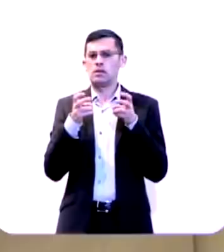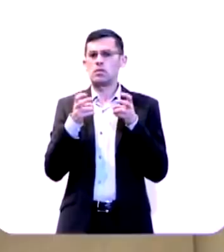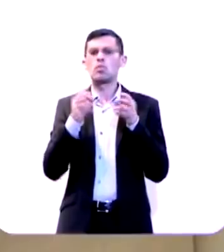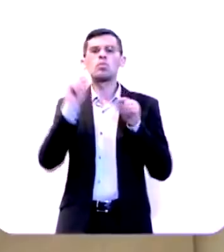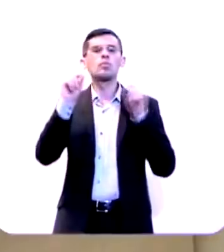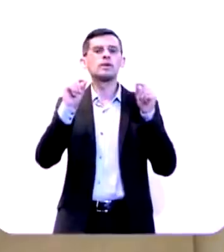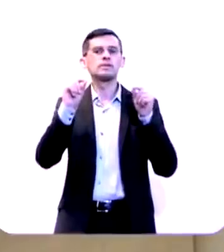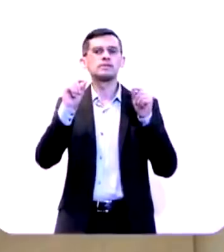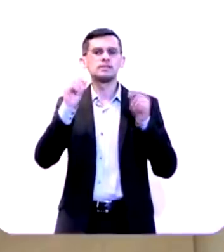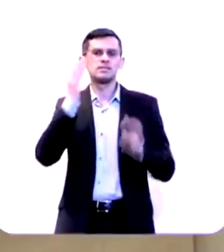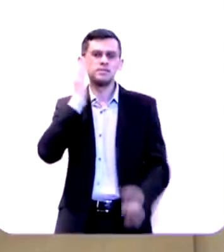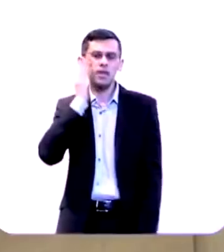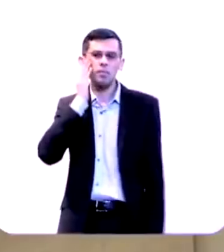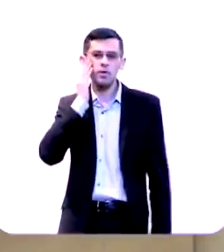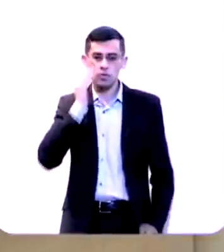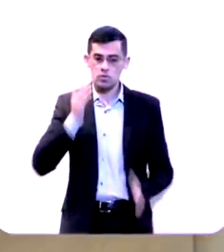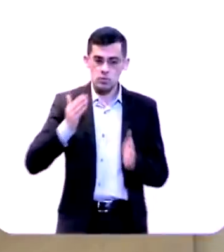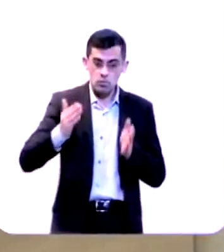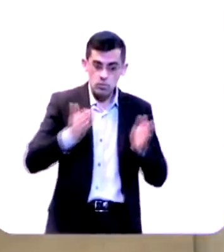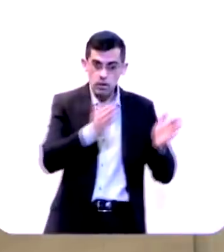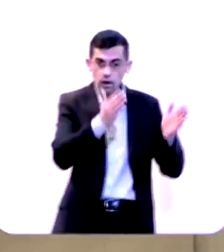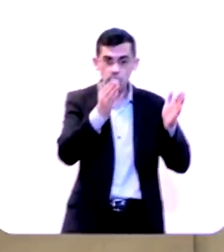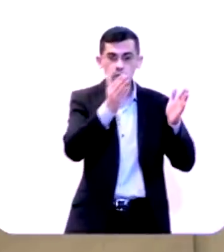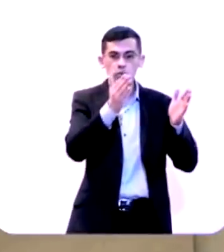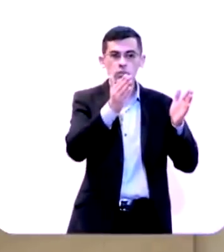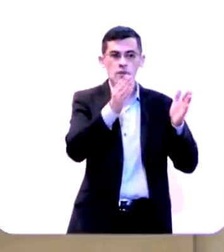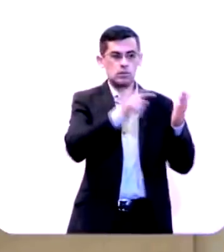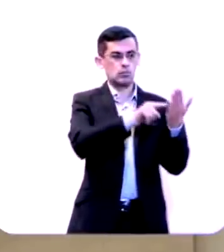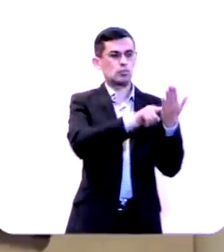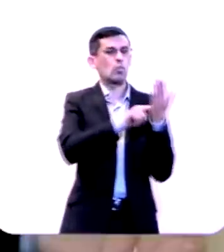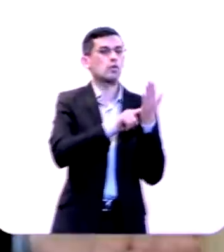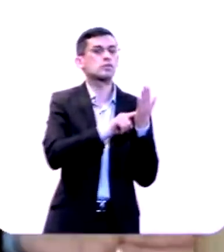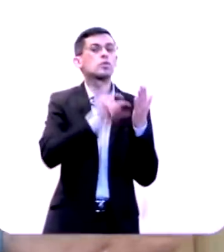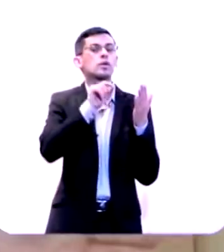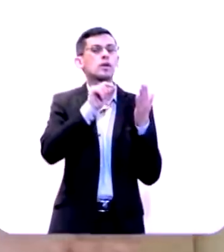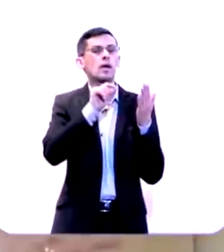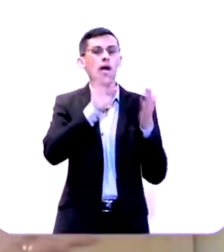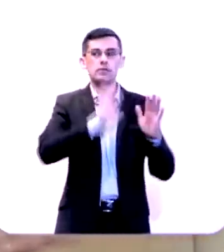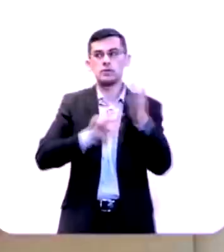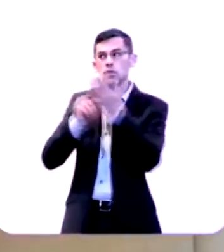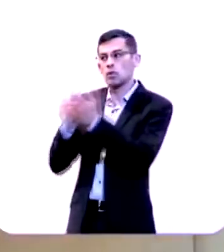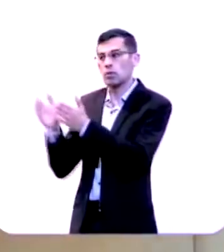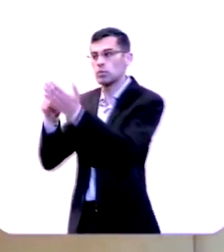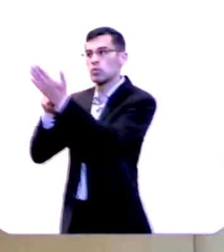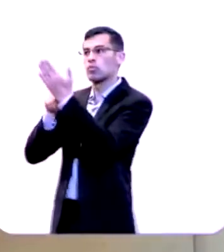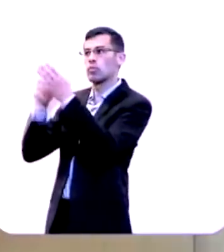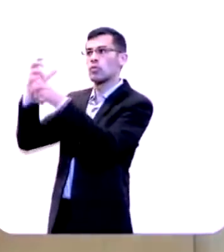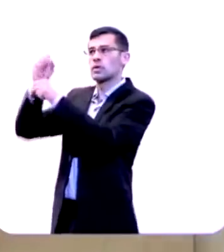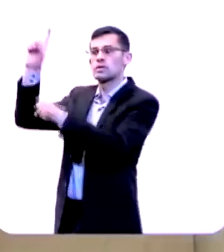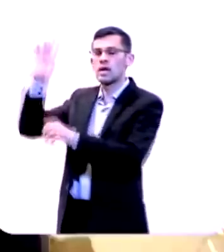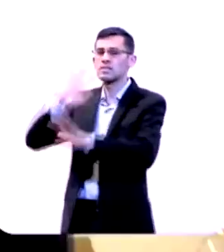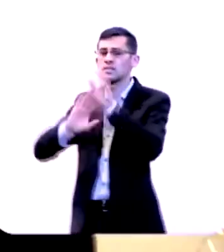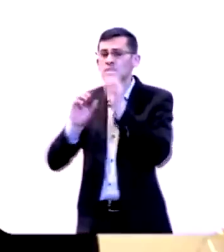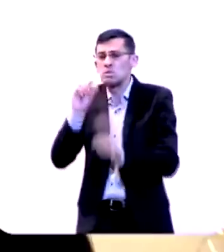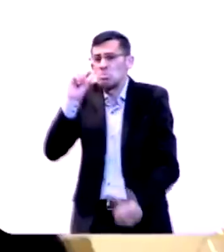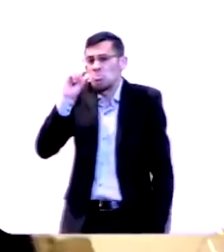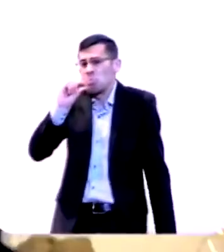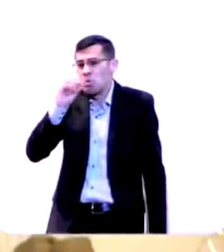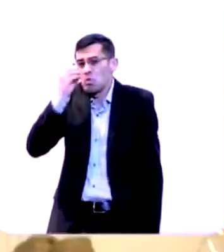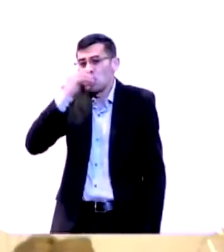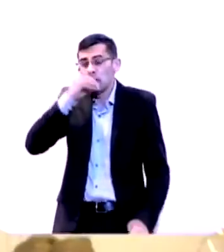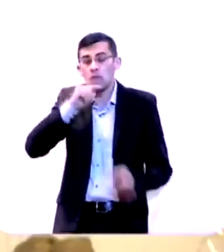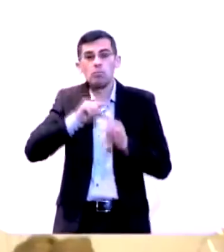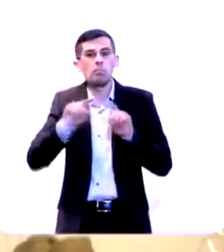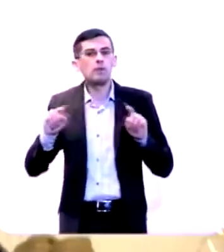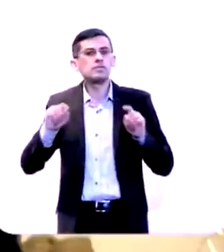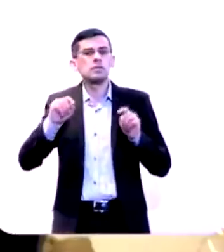sabe o caminho que está sendo apontado só confiar em Deus parece muito pouco mas